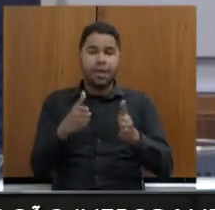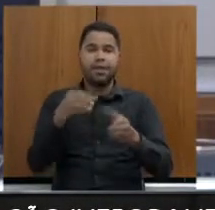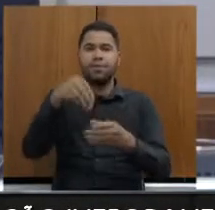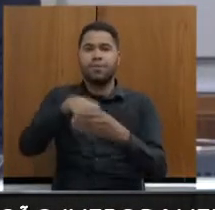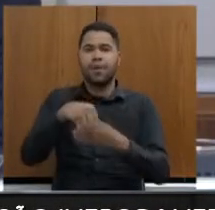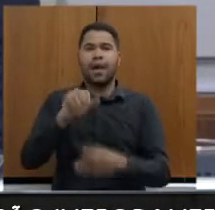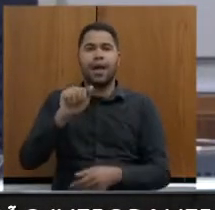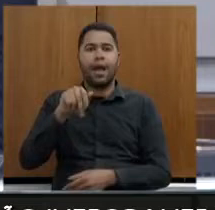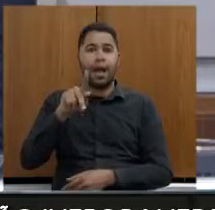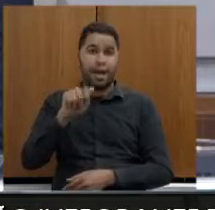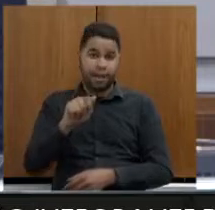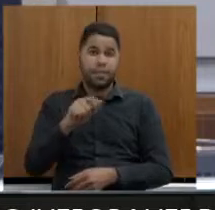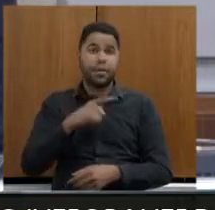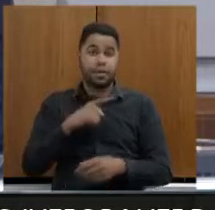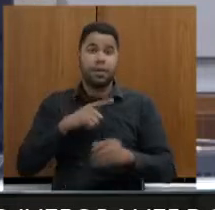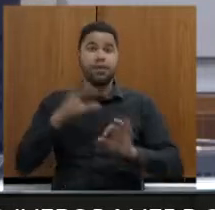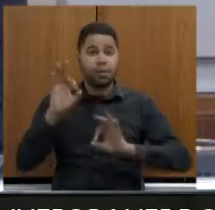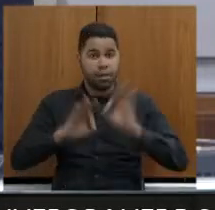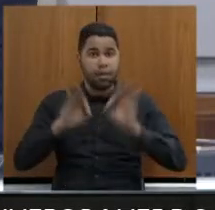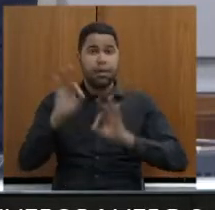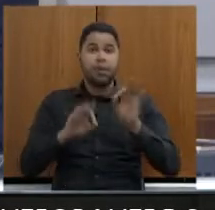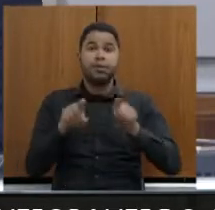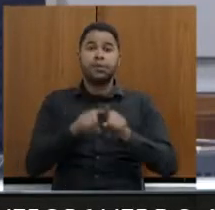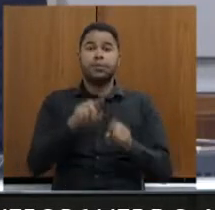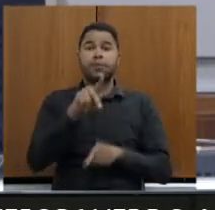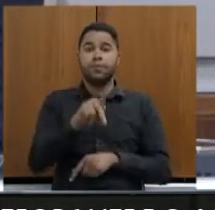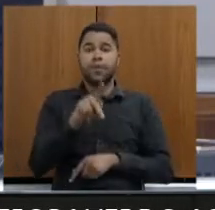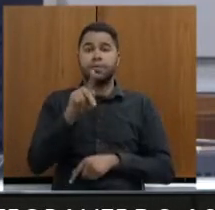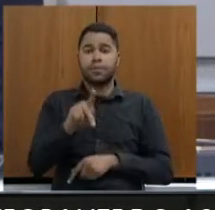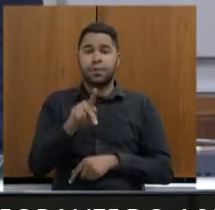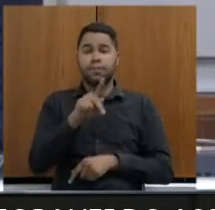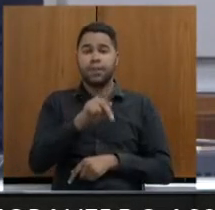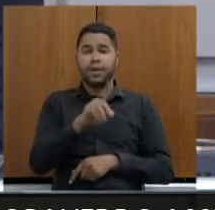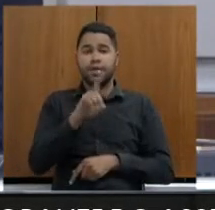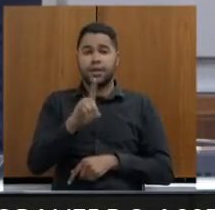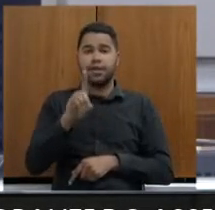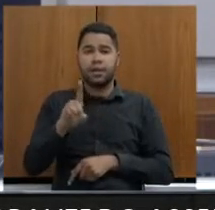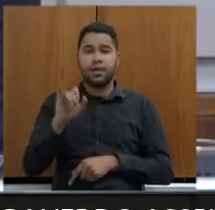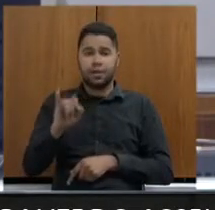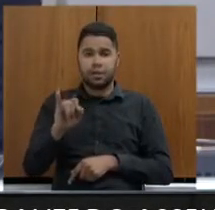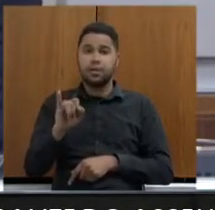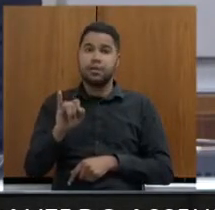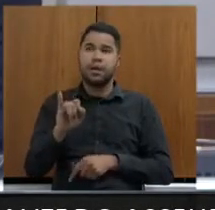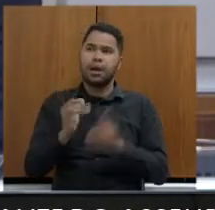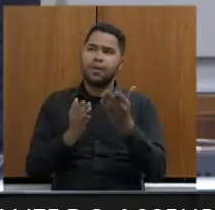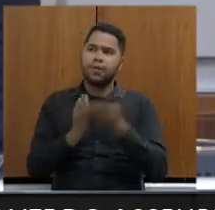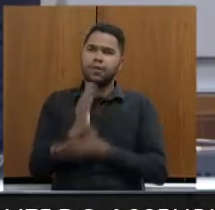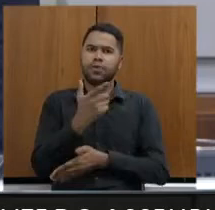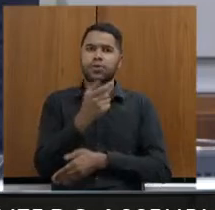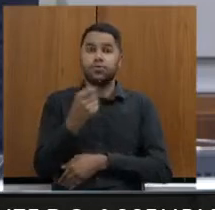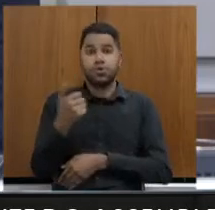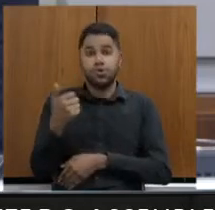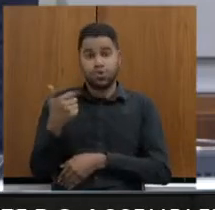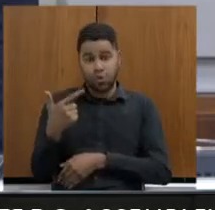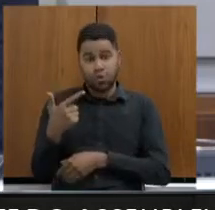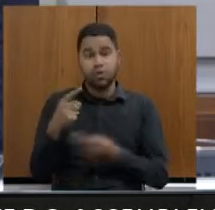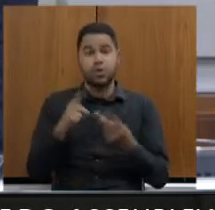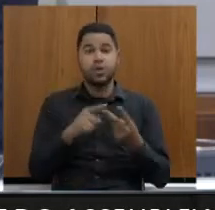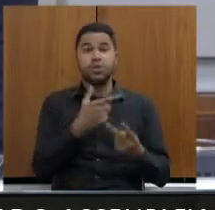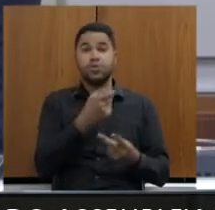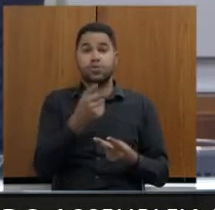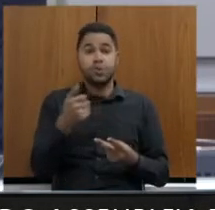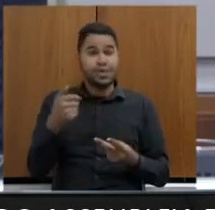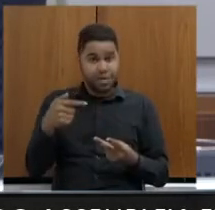problema. Isso consta do plano de manejo, consta do PDDI, aprovado em 2012 e 2017